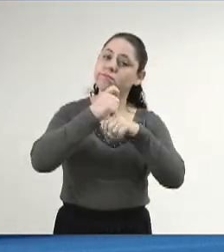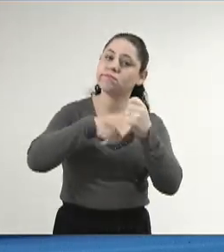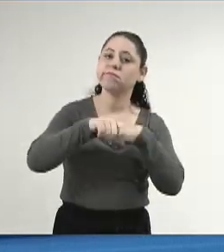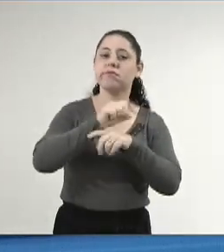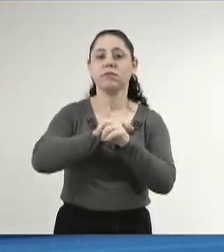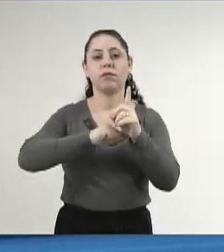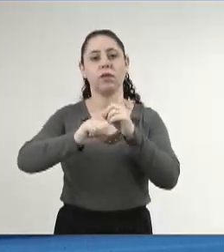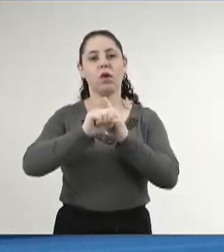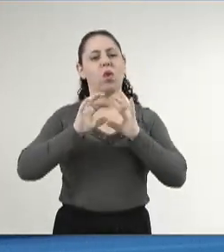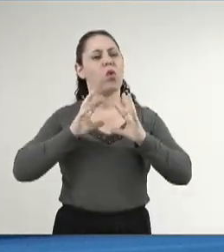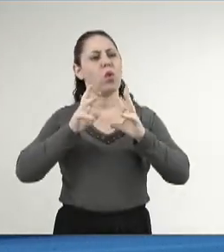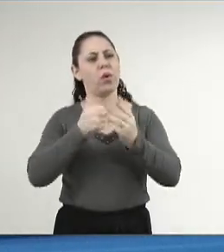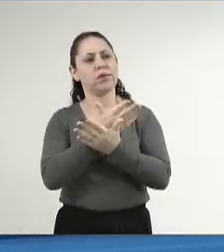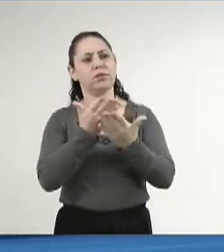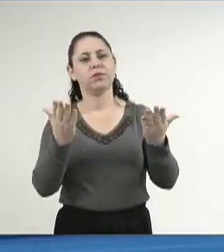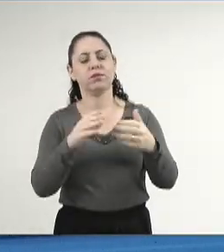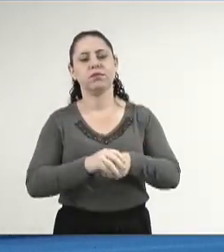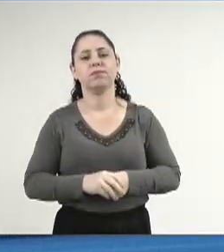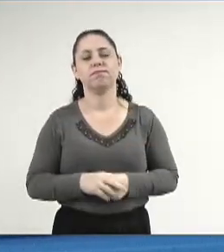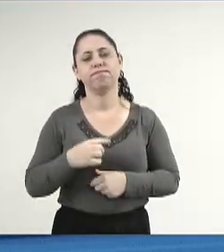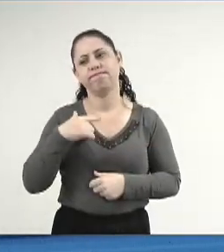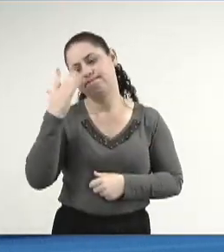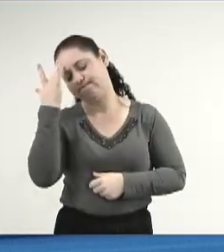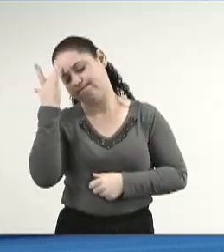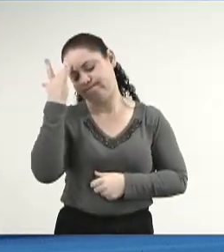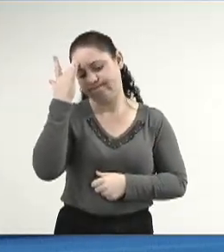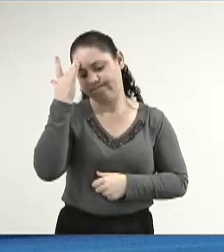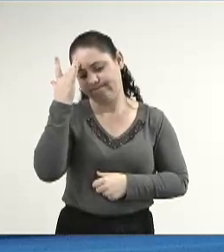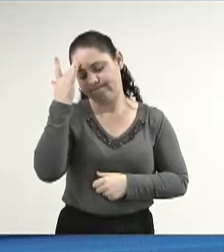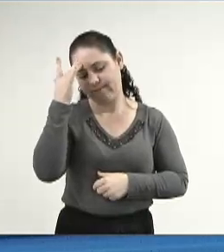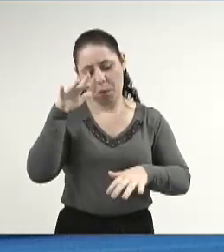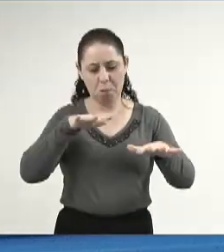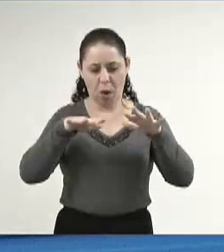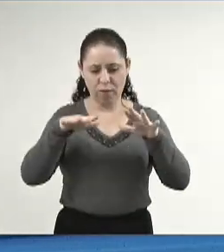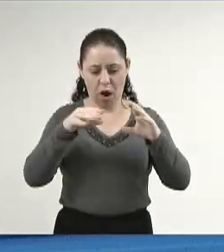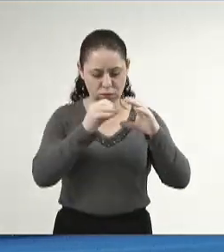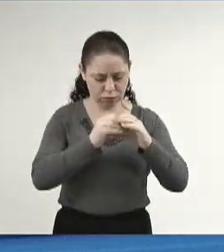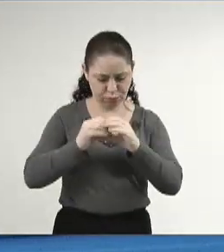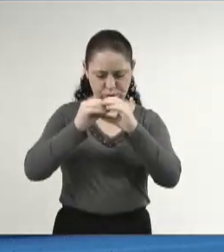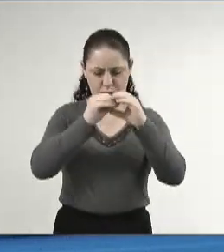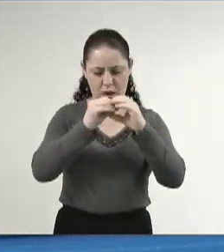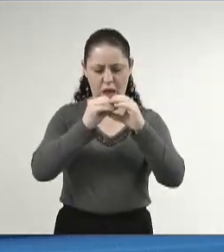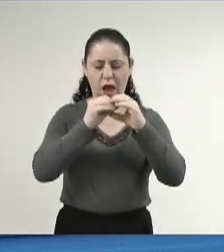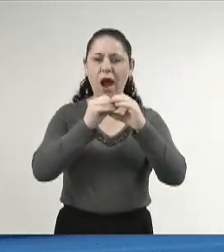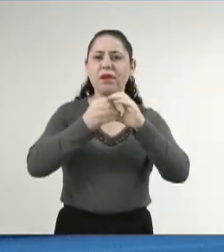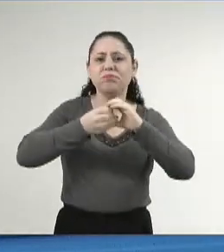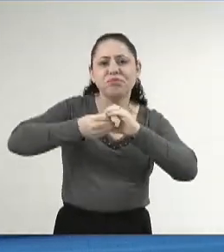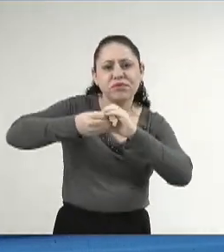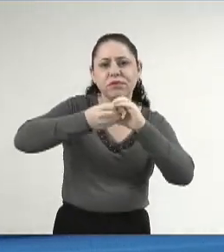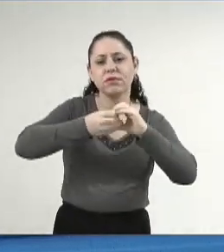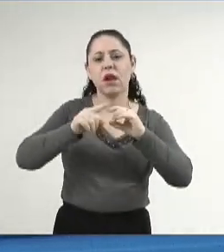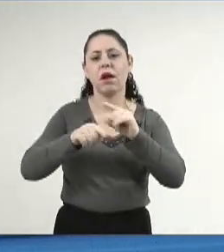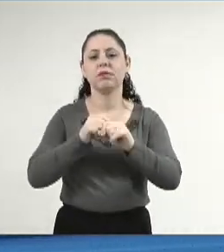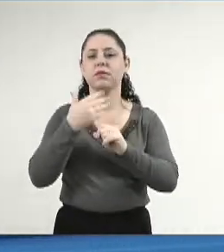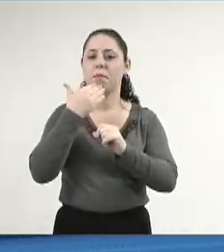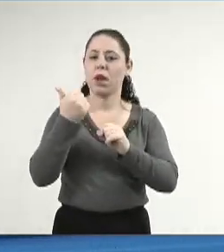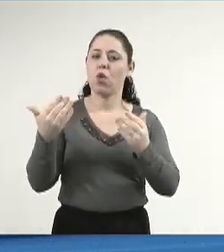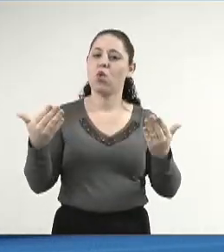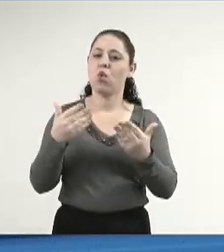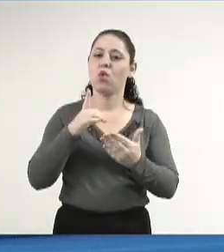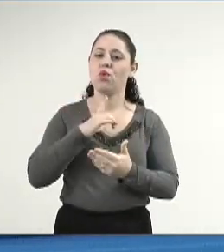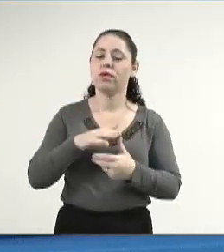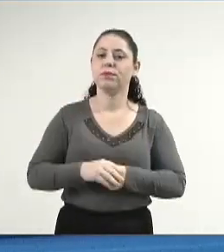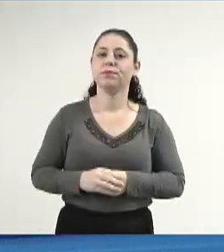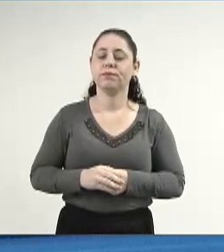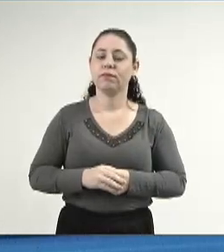social de todos. Eu acho que o movimento cooperativista, a essência dele é o que de melhor tem hoje dentro